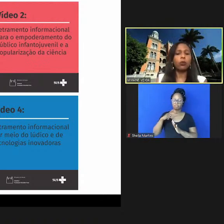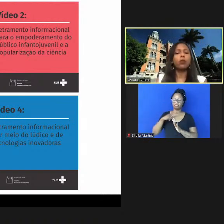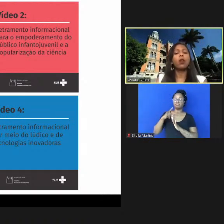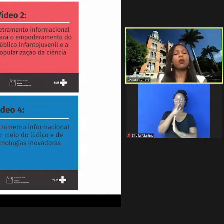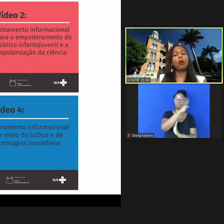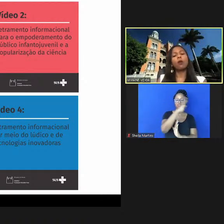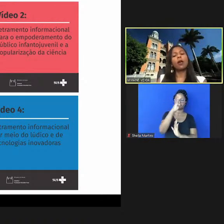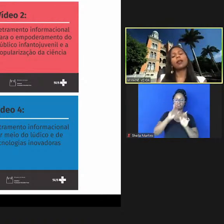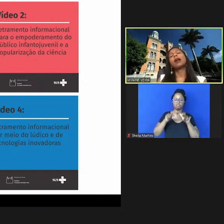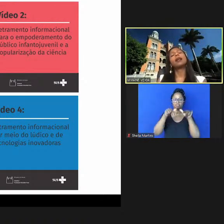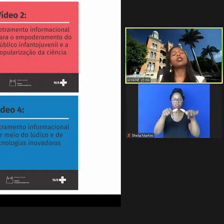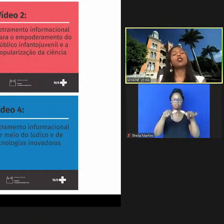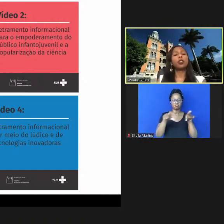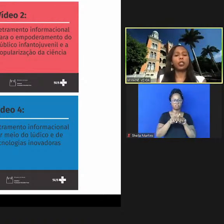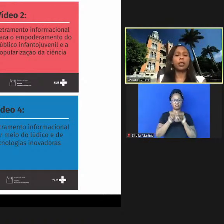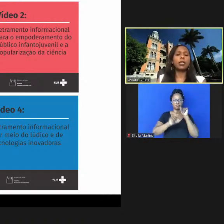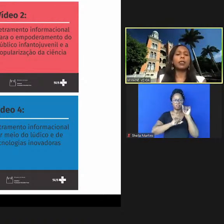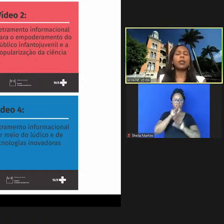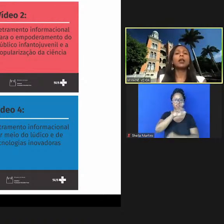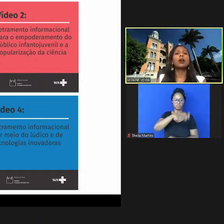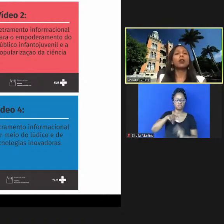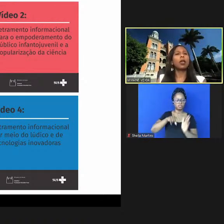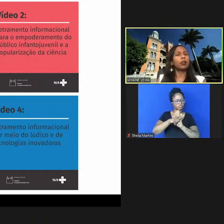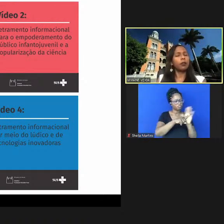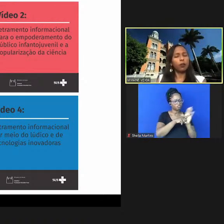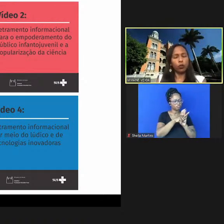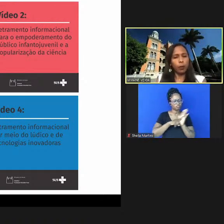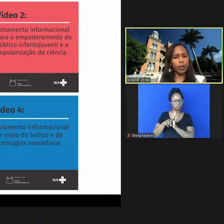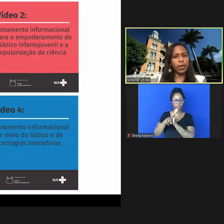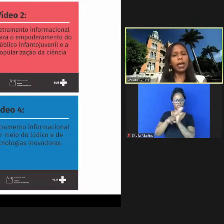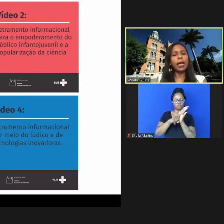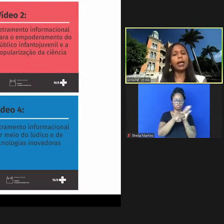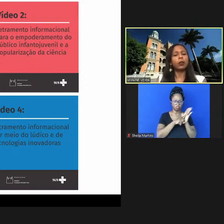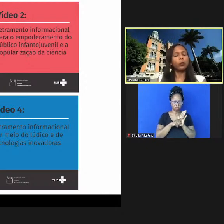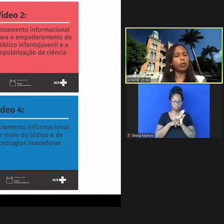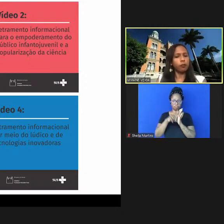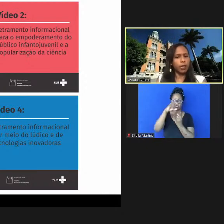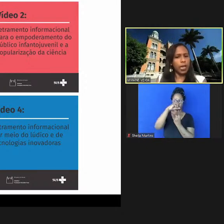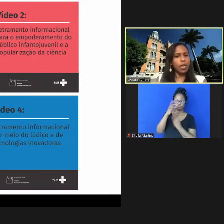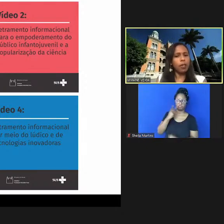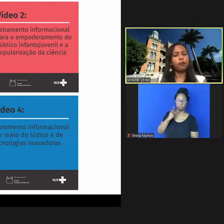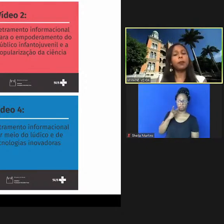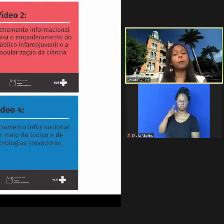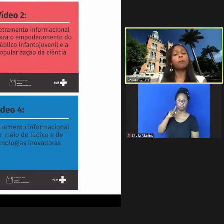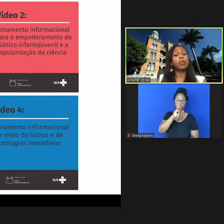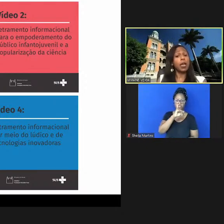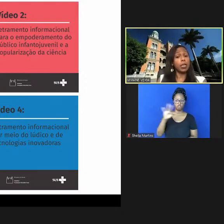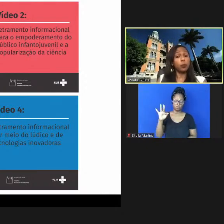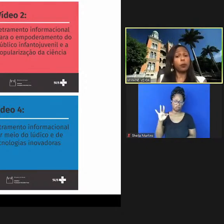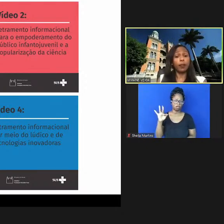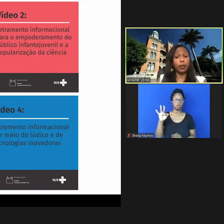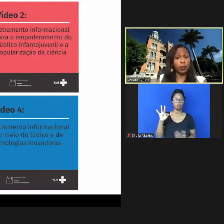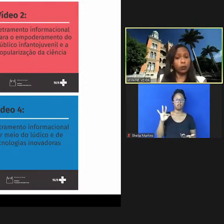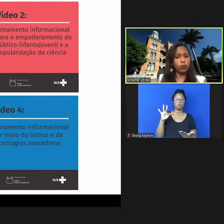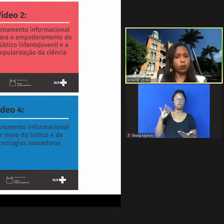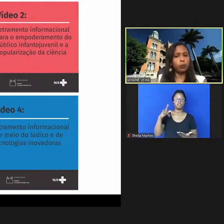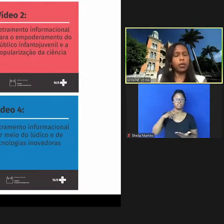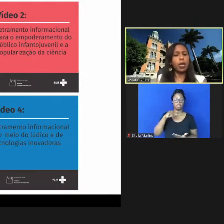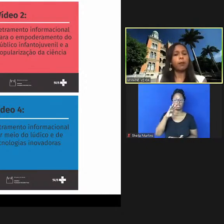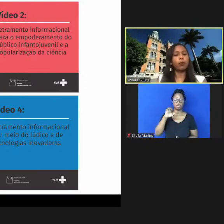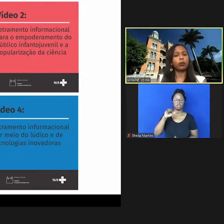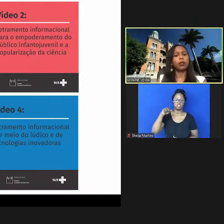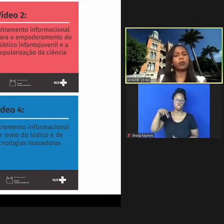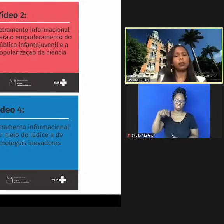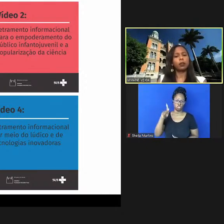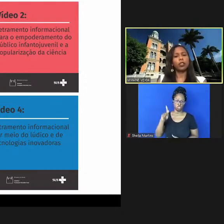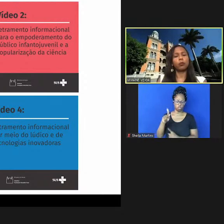que atuam com a área de pesquisa da Fiocruz Paraná o IFF e a Ensp falando sobre